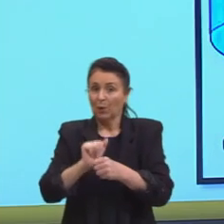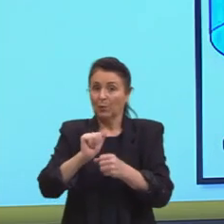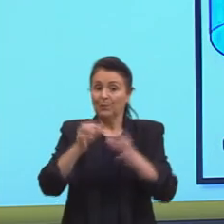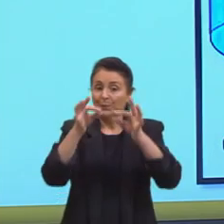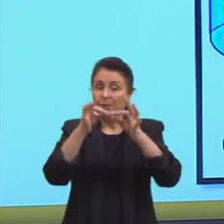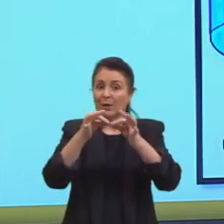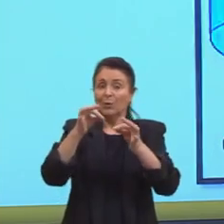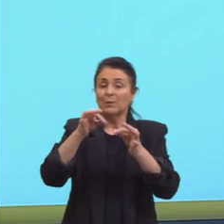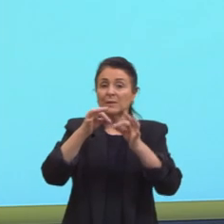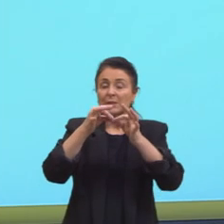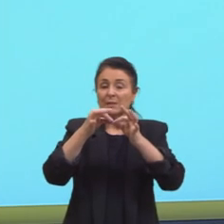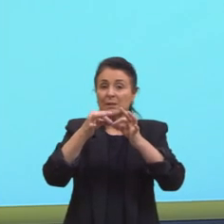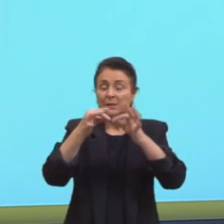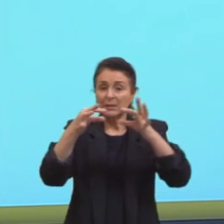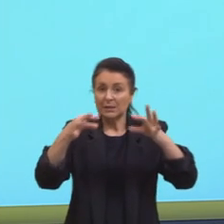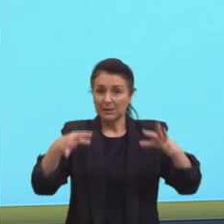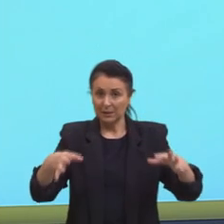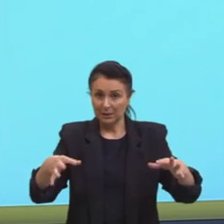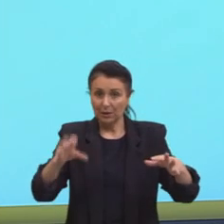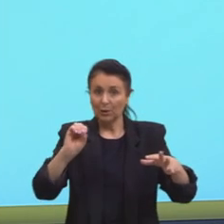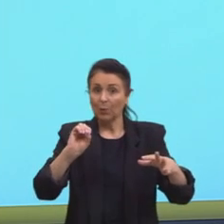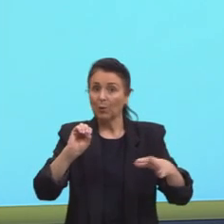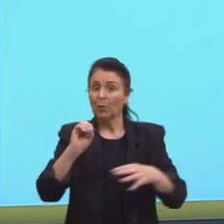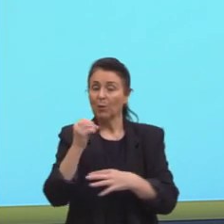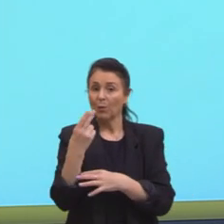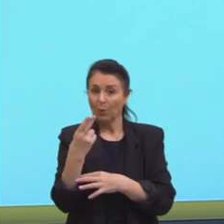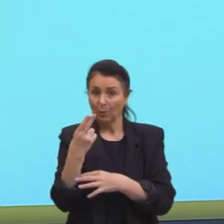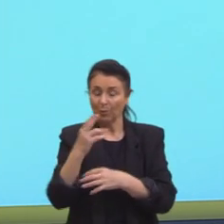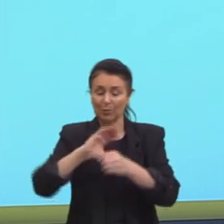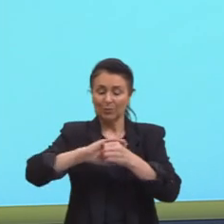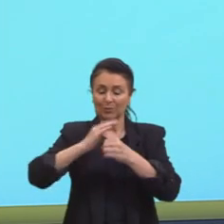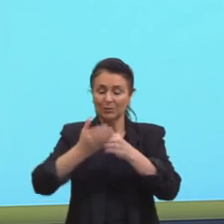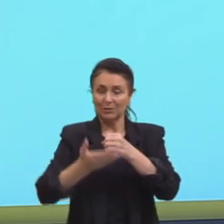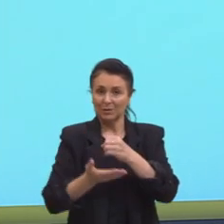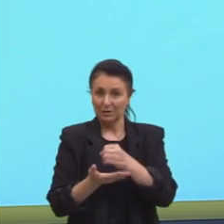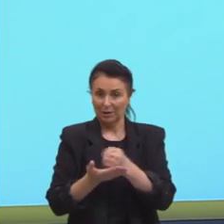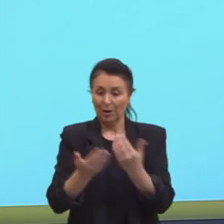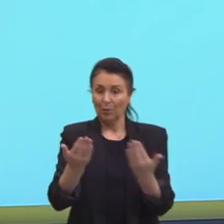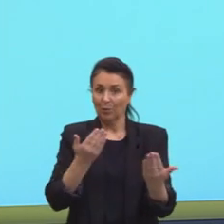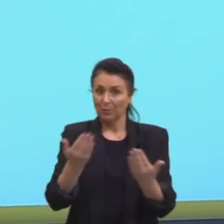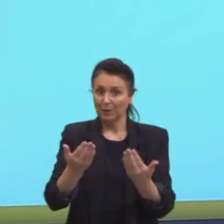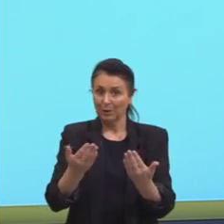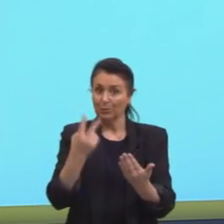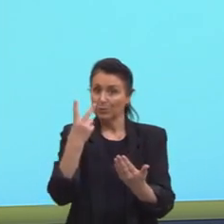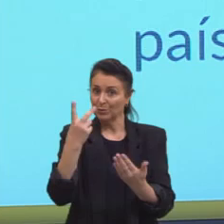então, esse mapa tem uma projeção cônica. sim, estou comparando uma com outra.